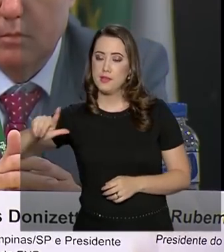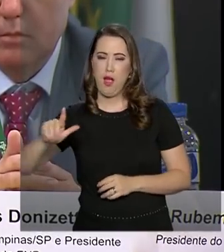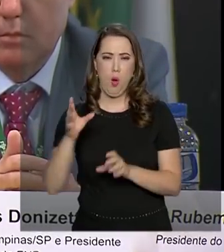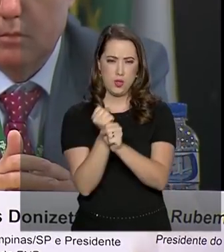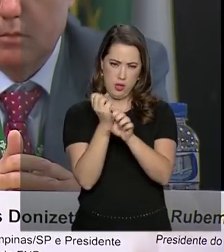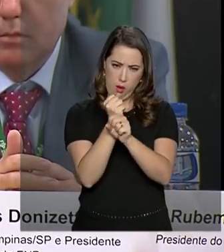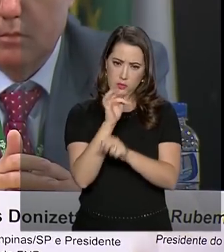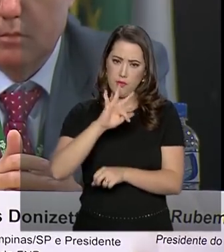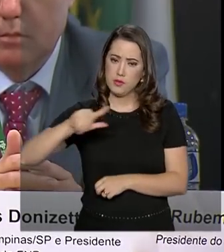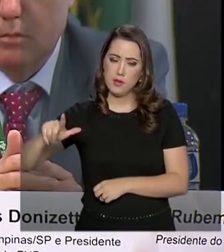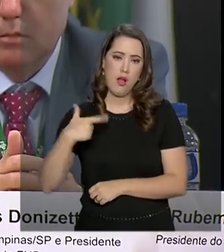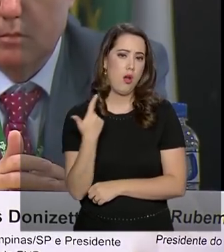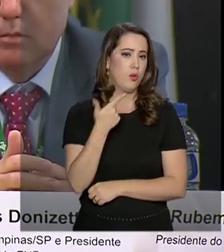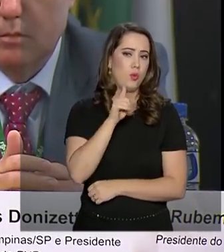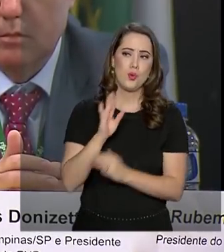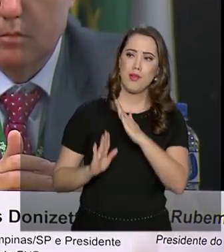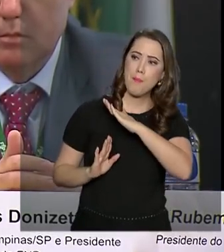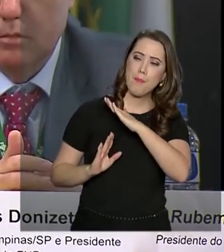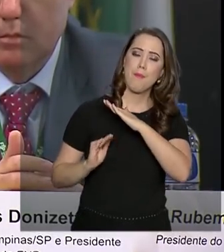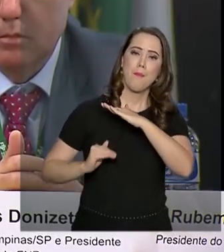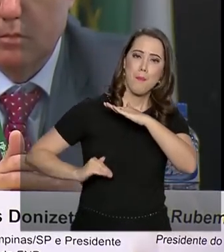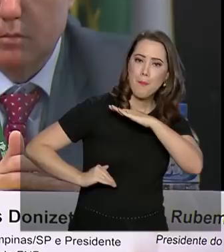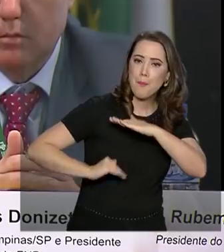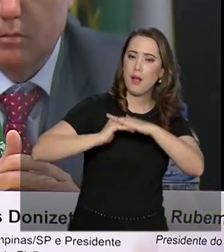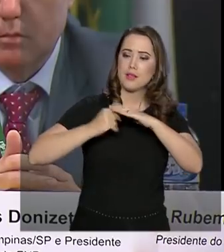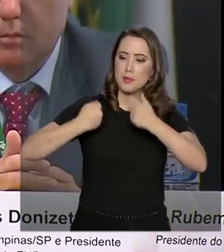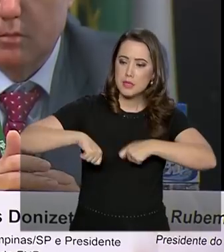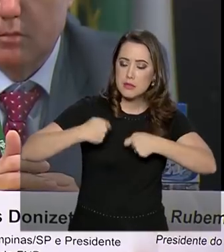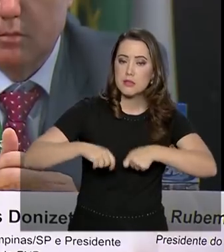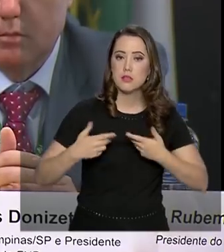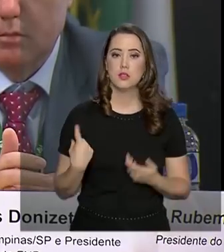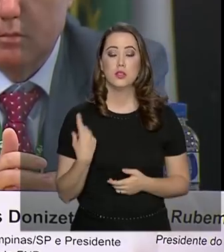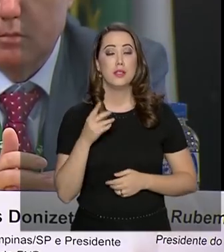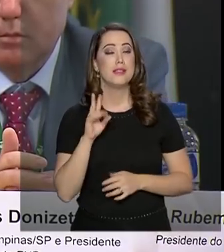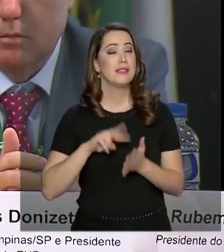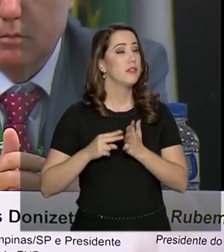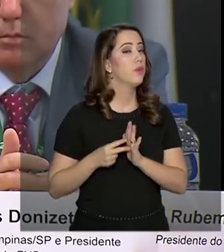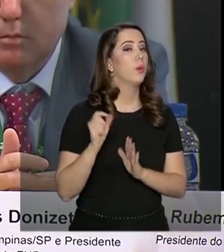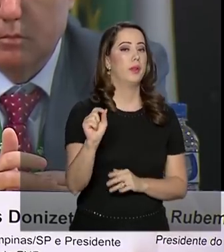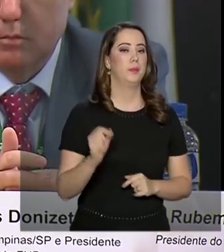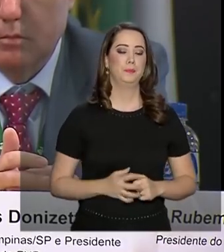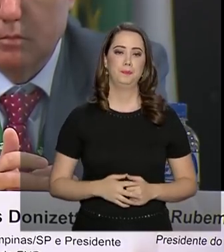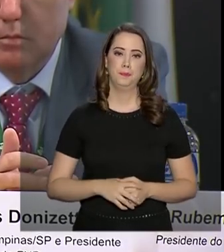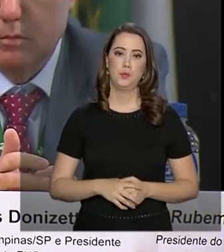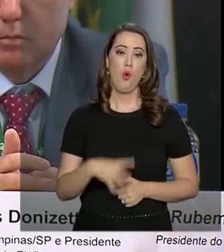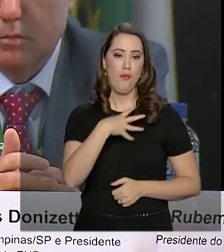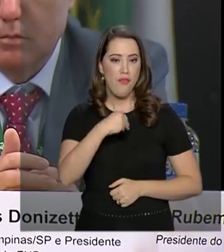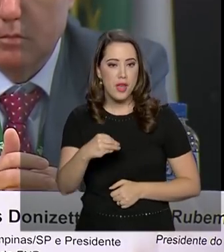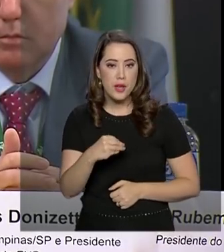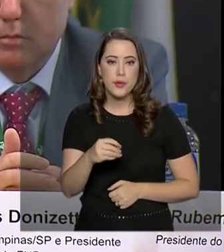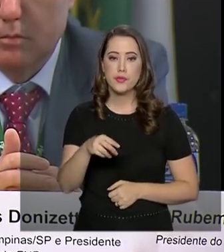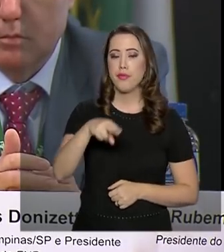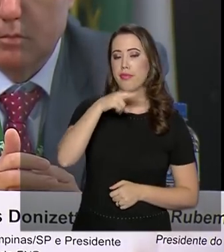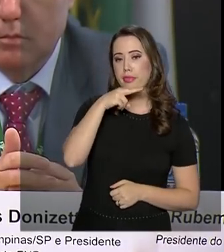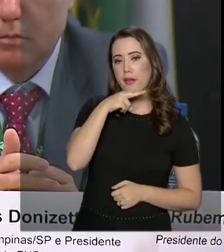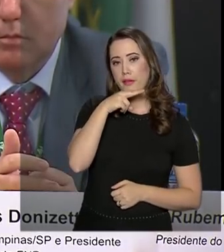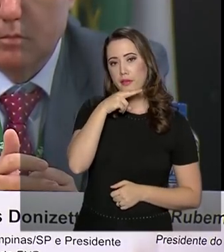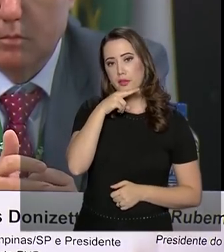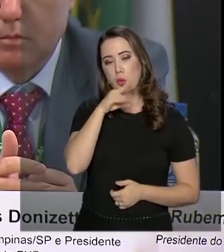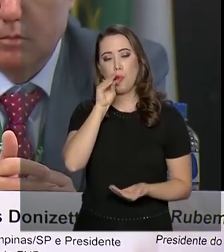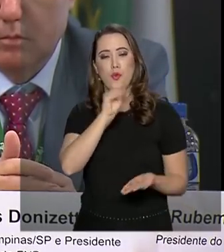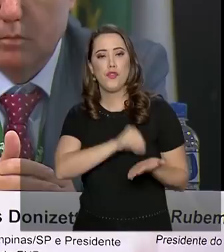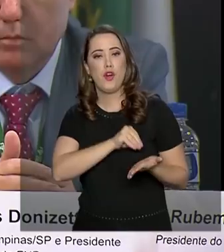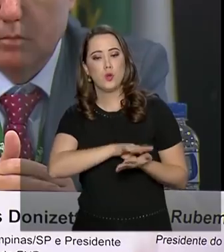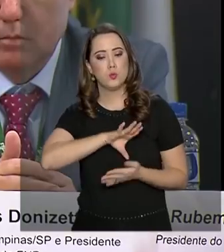o que na verdade nós estamos dizendo é o seguinte, nossos filhos e netos, por falta de coragem nossa, de determinação